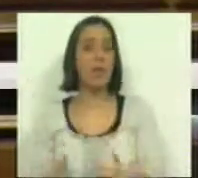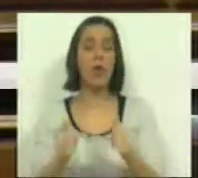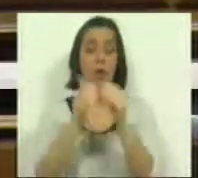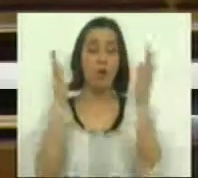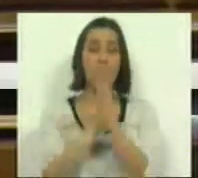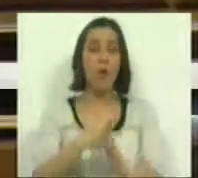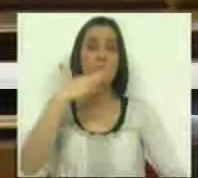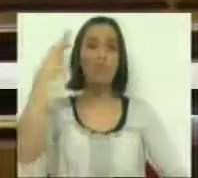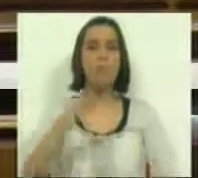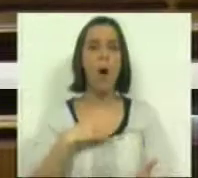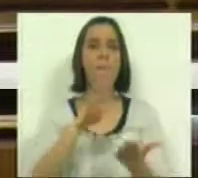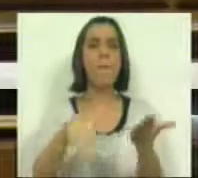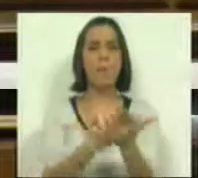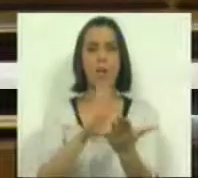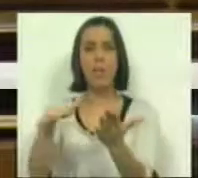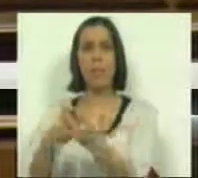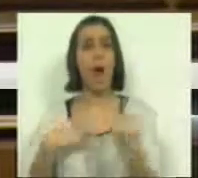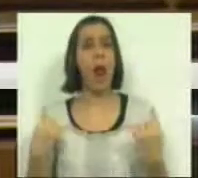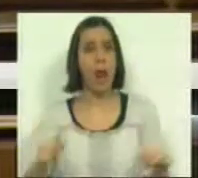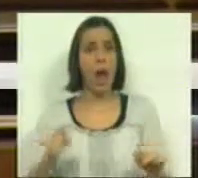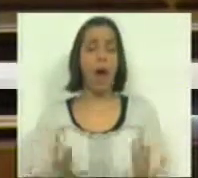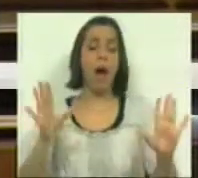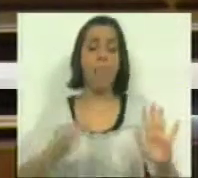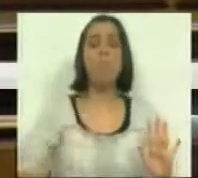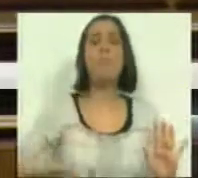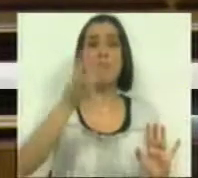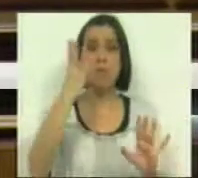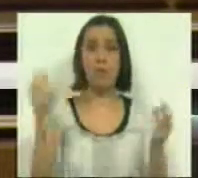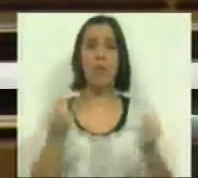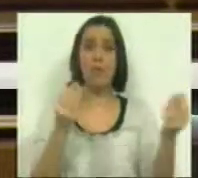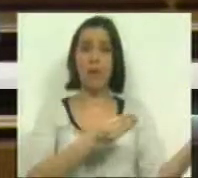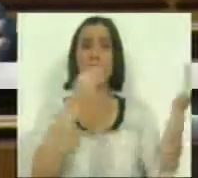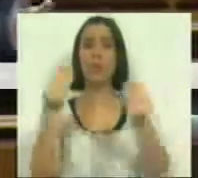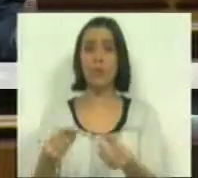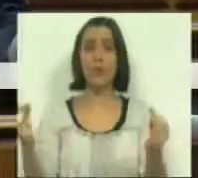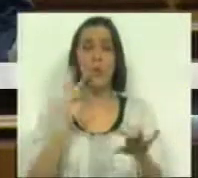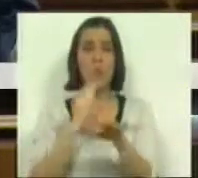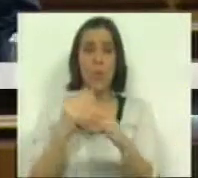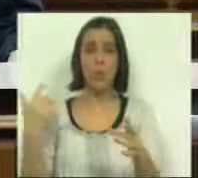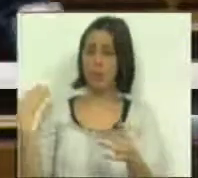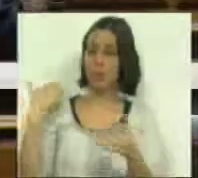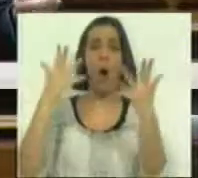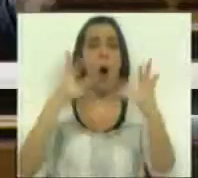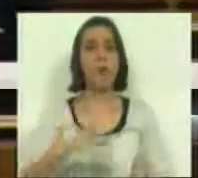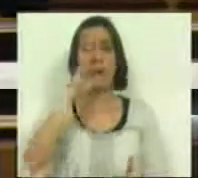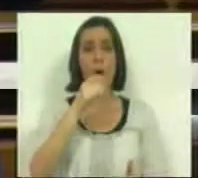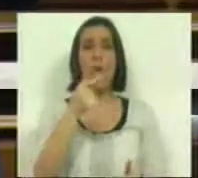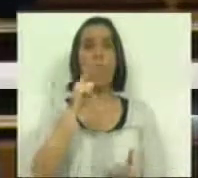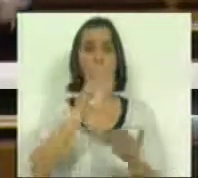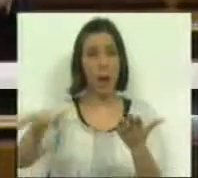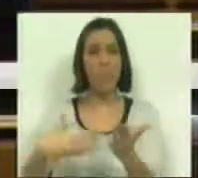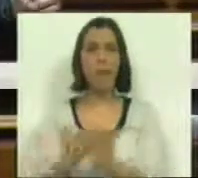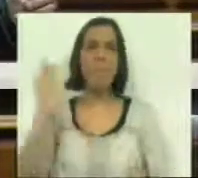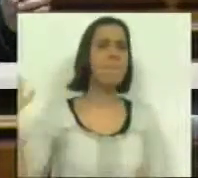em todas elas temos propostas. Já agora, muitas delas foram apresentadas até no último Orçamento do Estado. Foi o Bloco de Esquerda quem